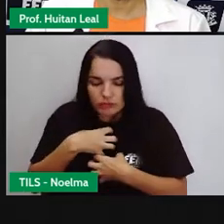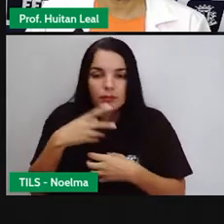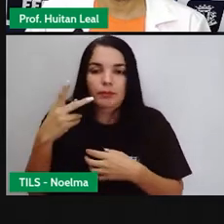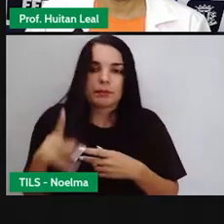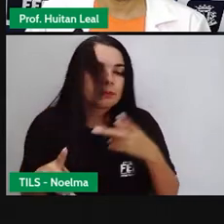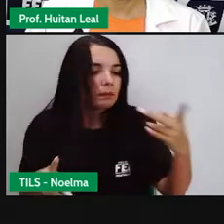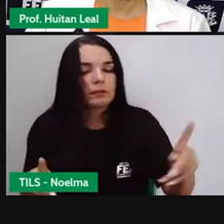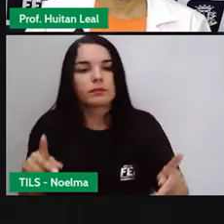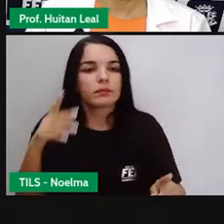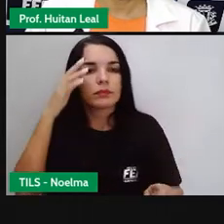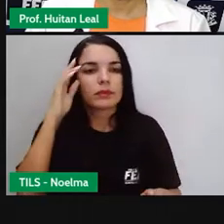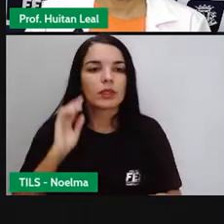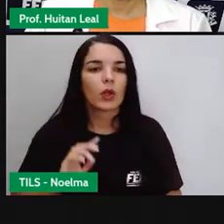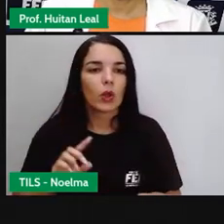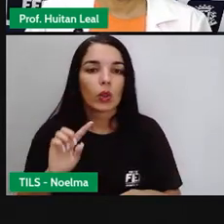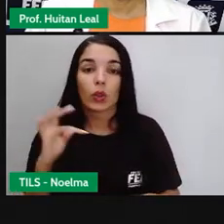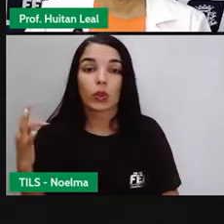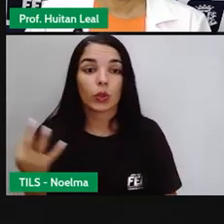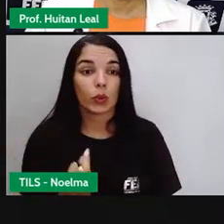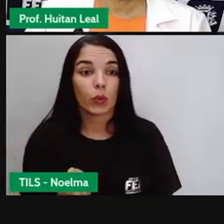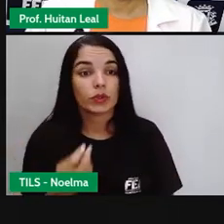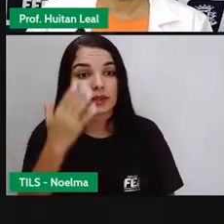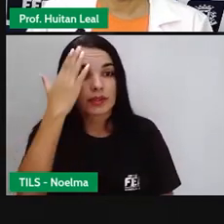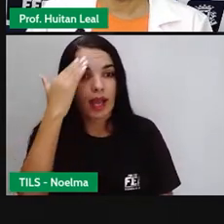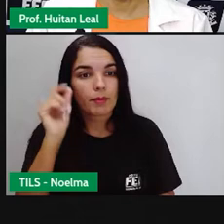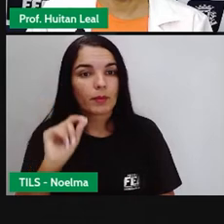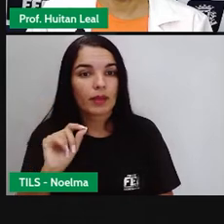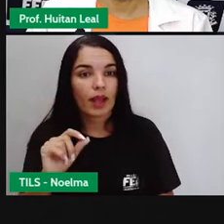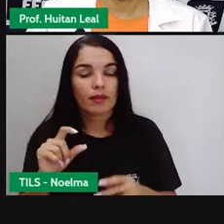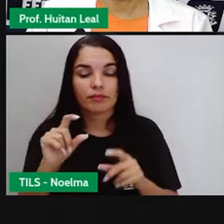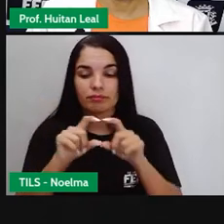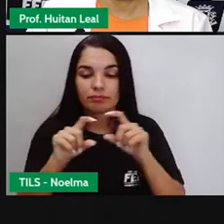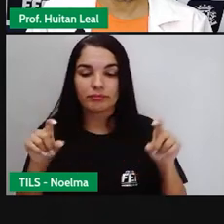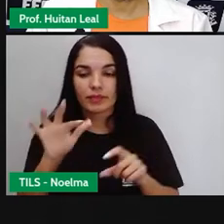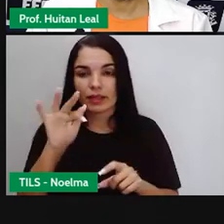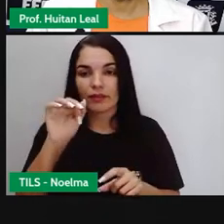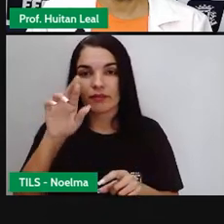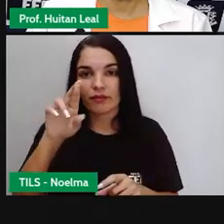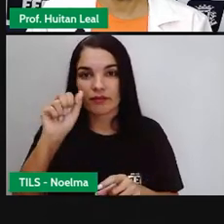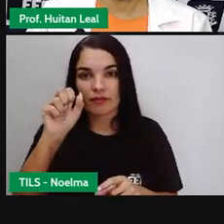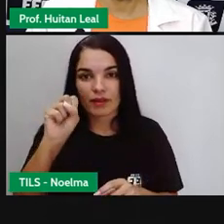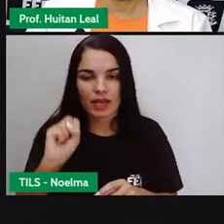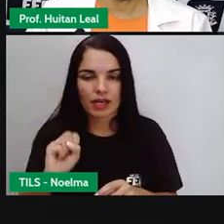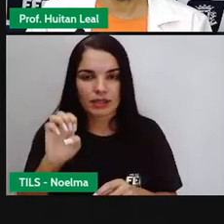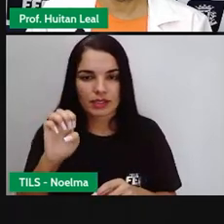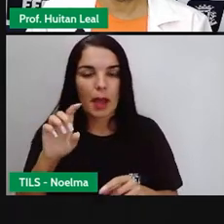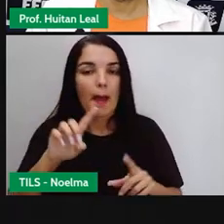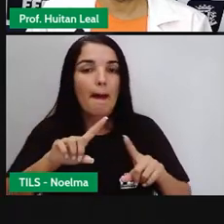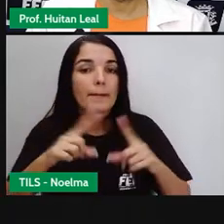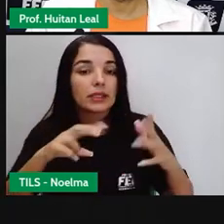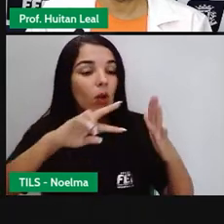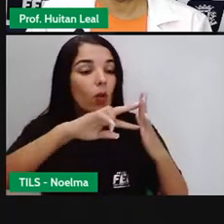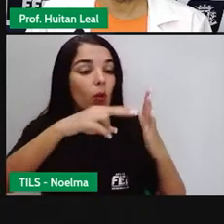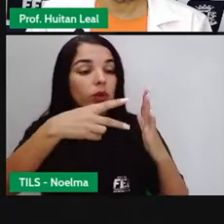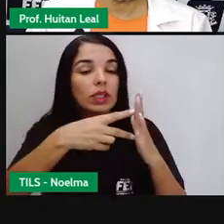é a frase. Olha o que diz o conceito de frase